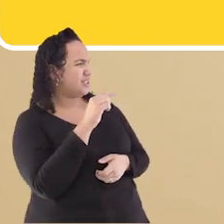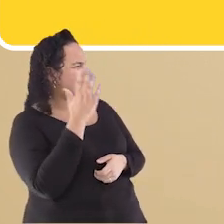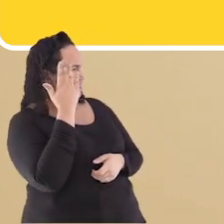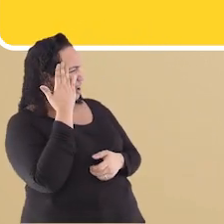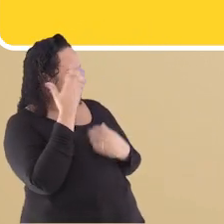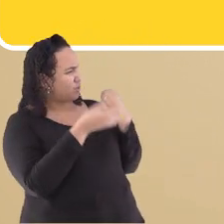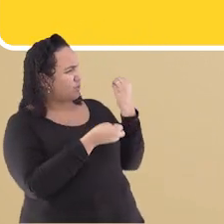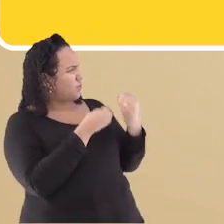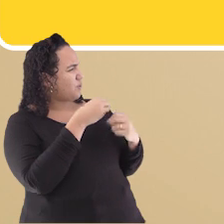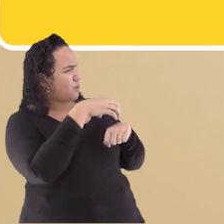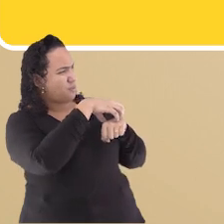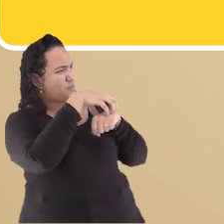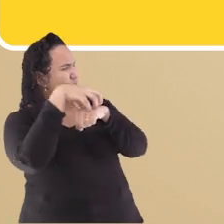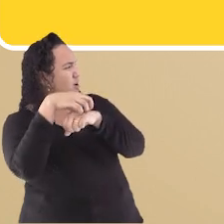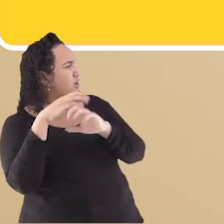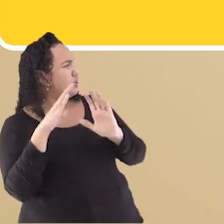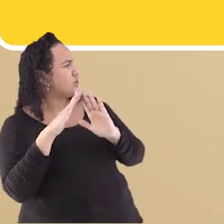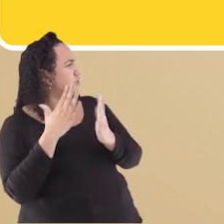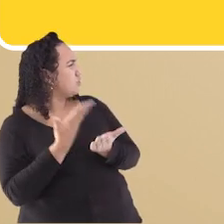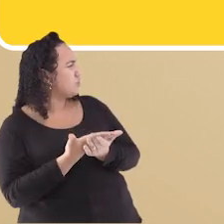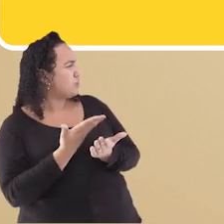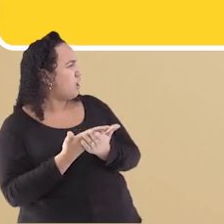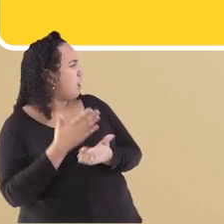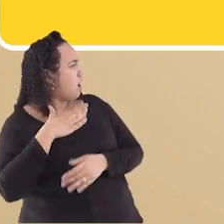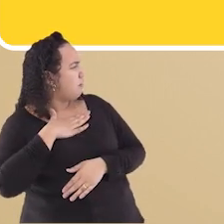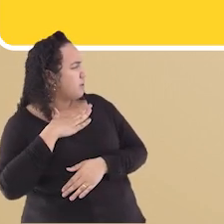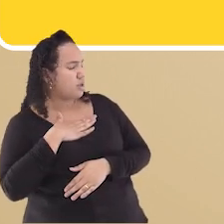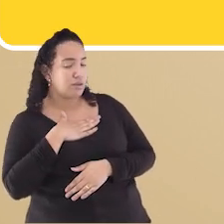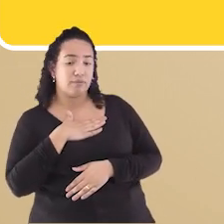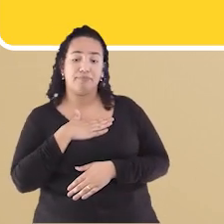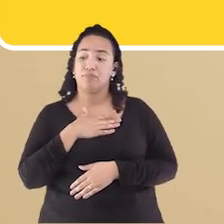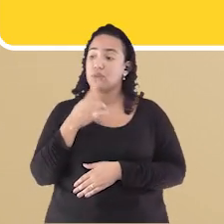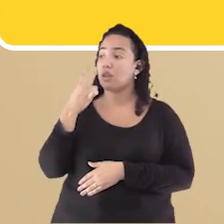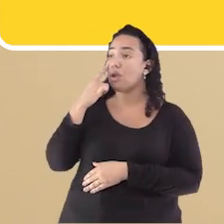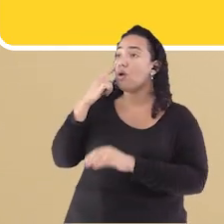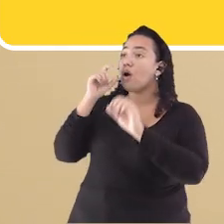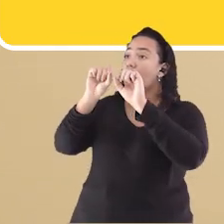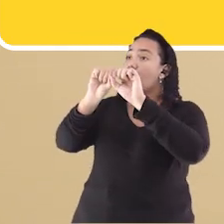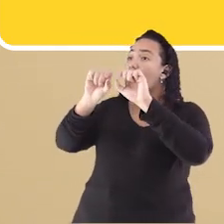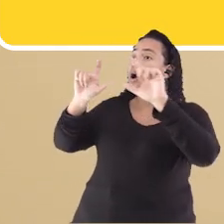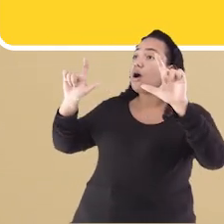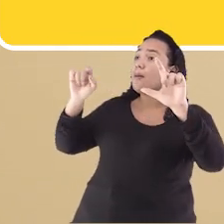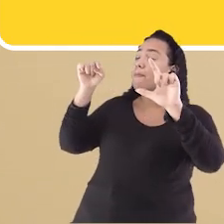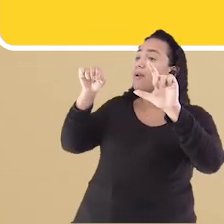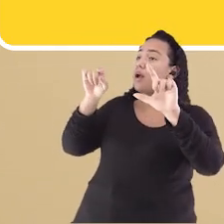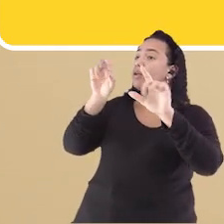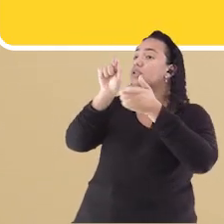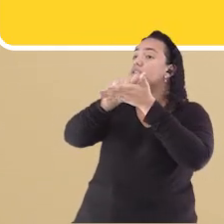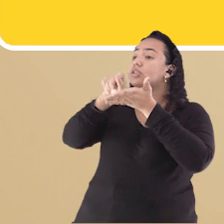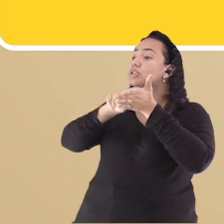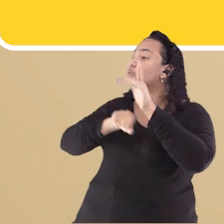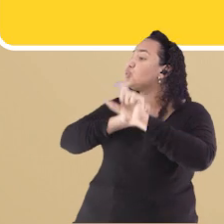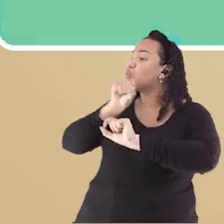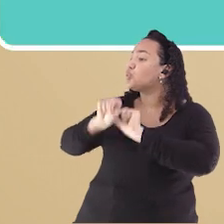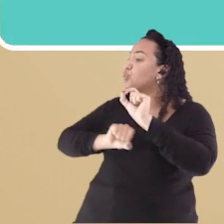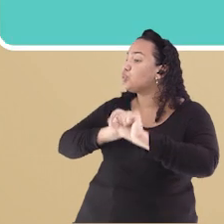vai para a minha escola? Eu olho o que está escrito na placa Rio Bonito